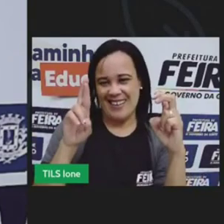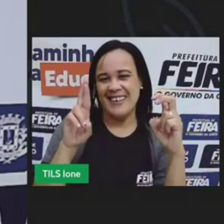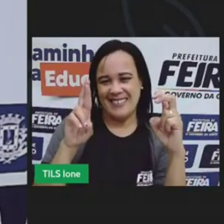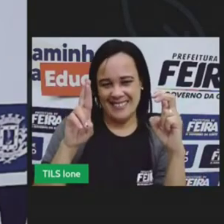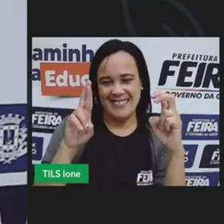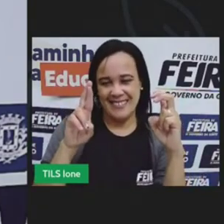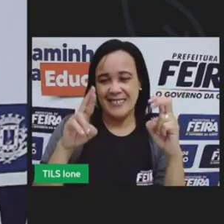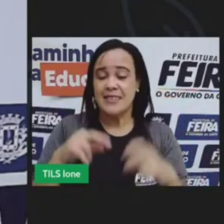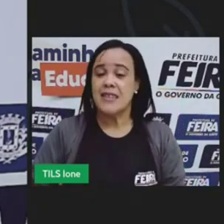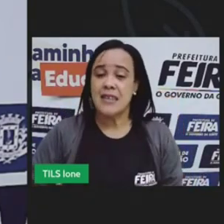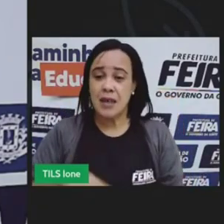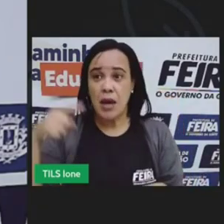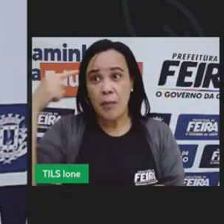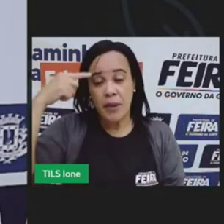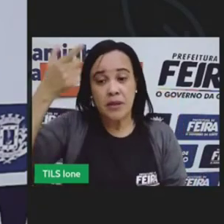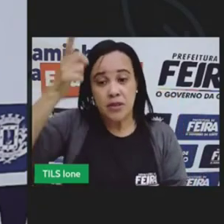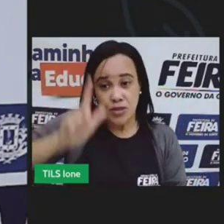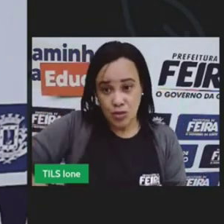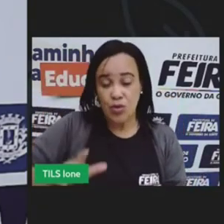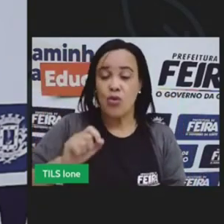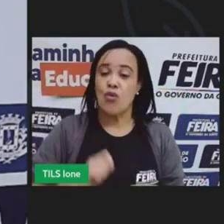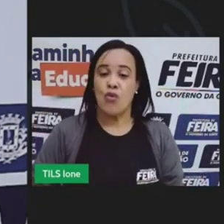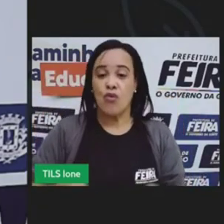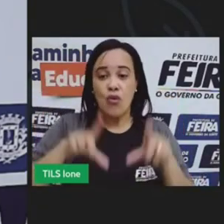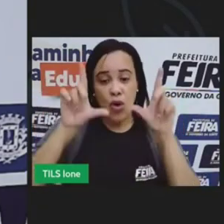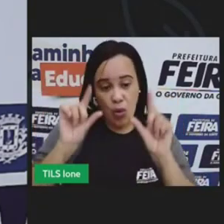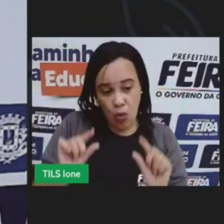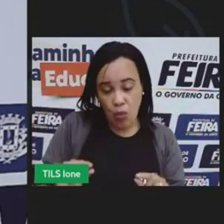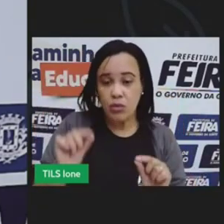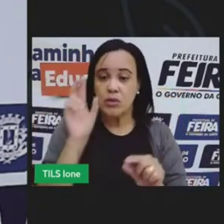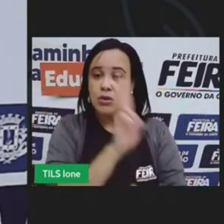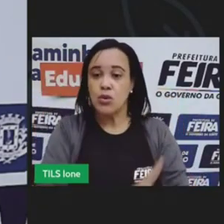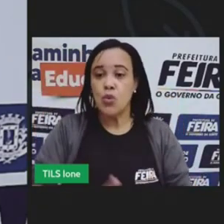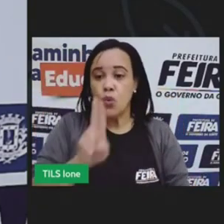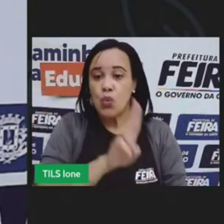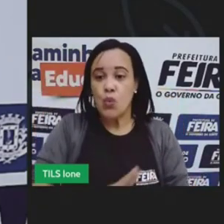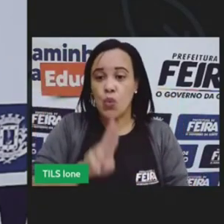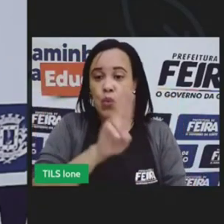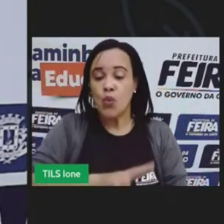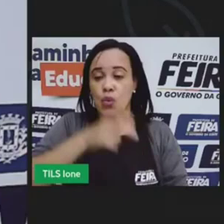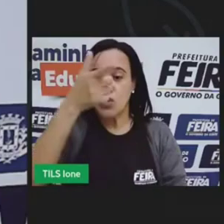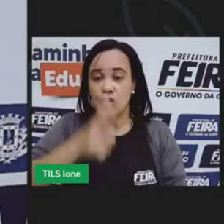repensar as pancas reutilizar os materiais que tem em casa